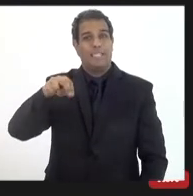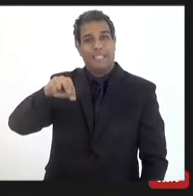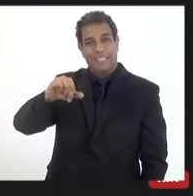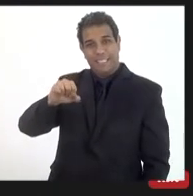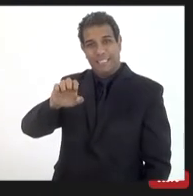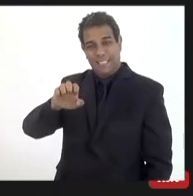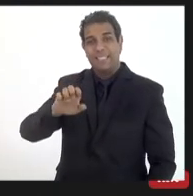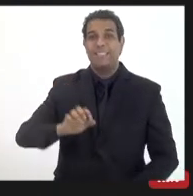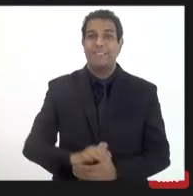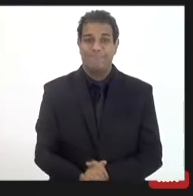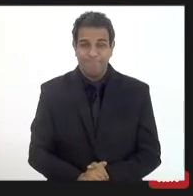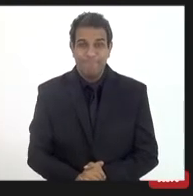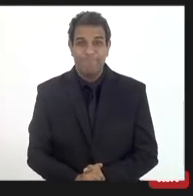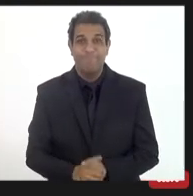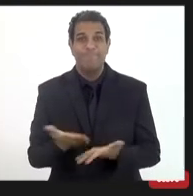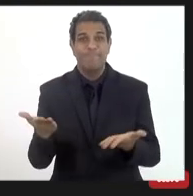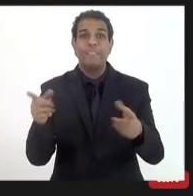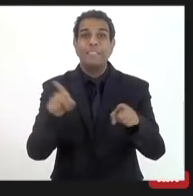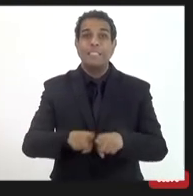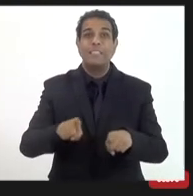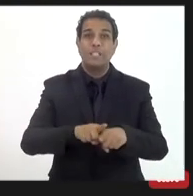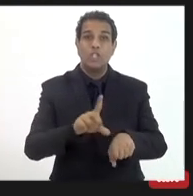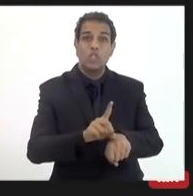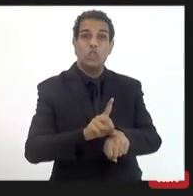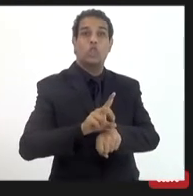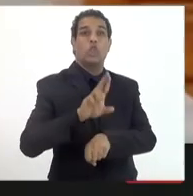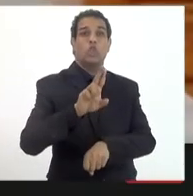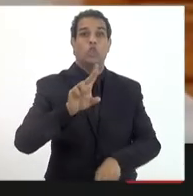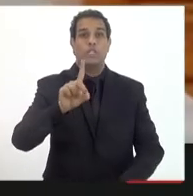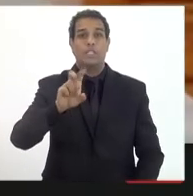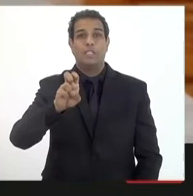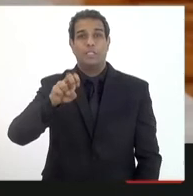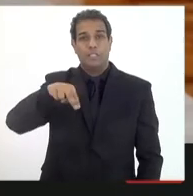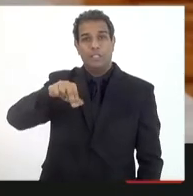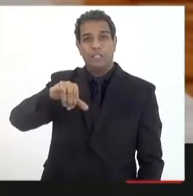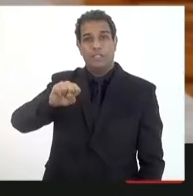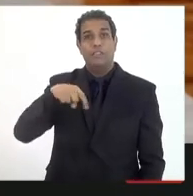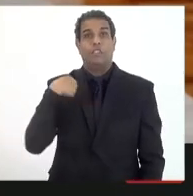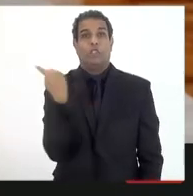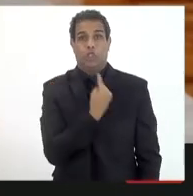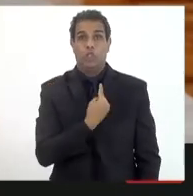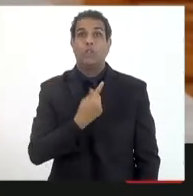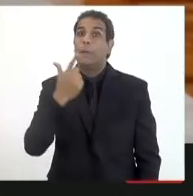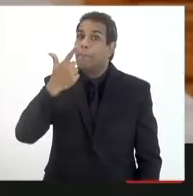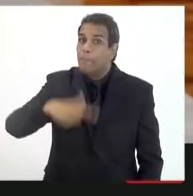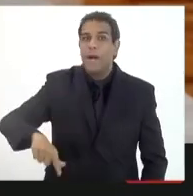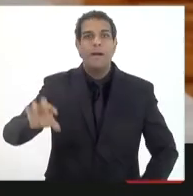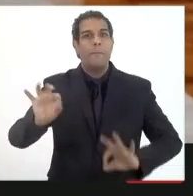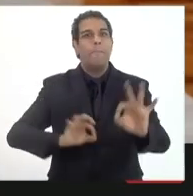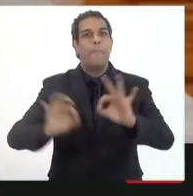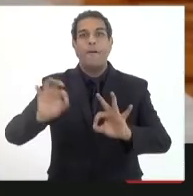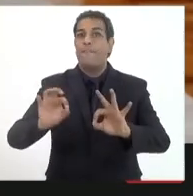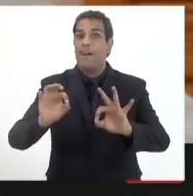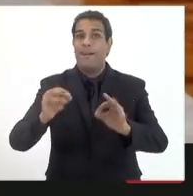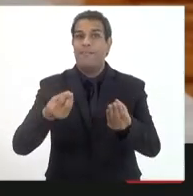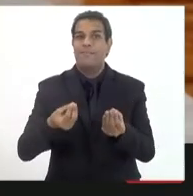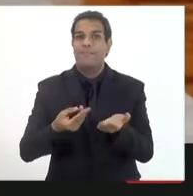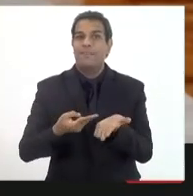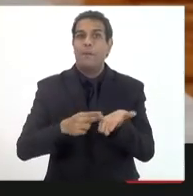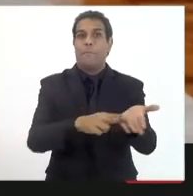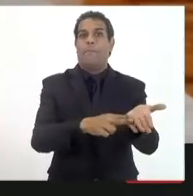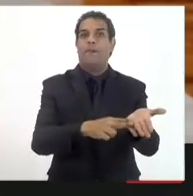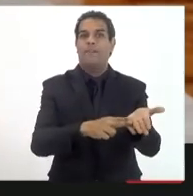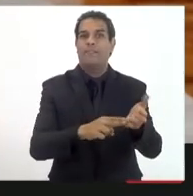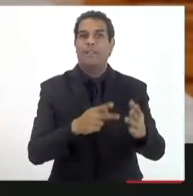para pontuar na fala da doutora Denise já tem um projeto aqui vamos ter que dar um mandato para o presidente da